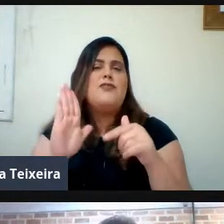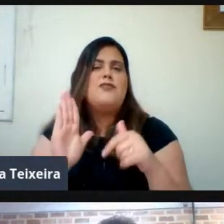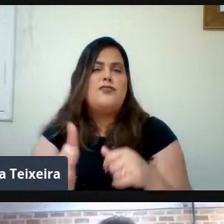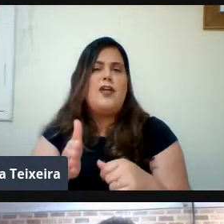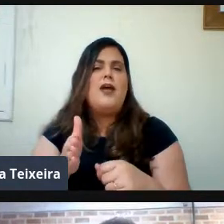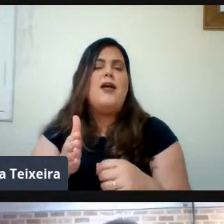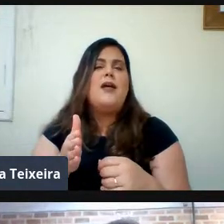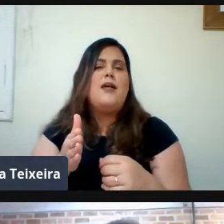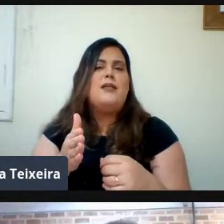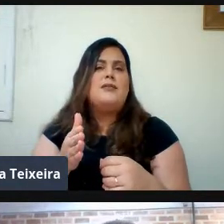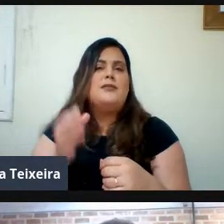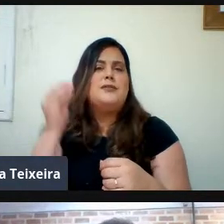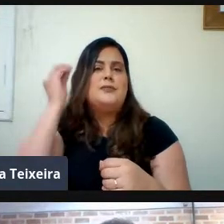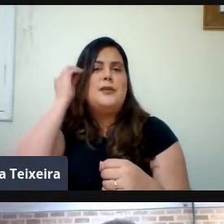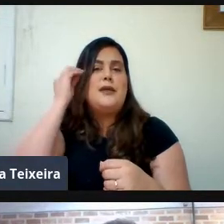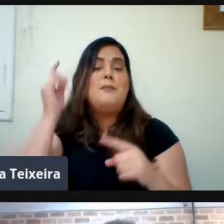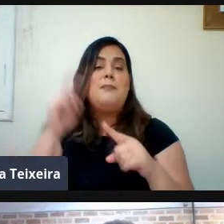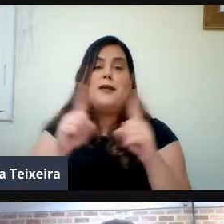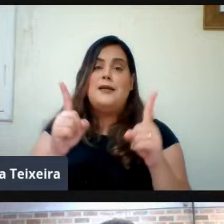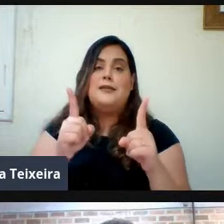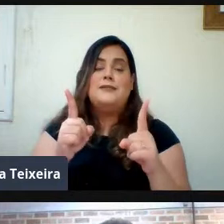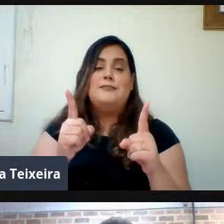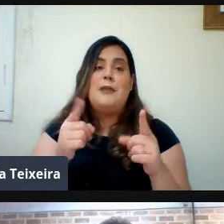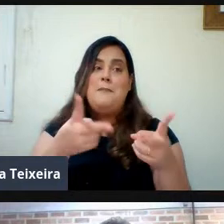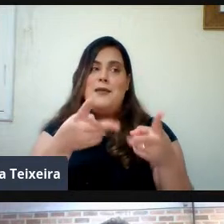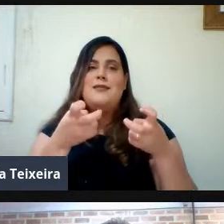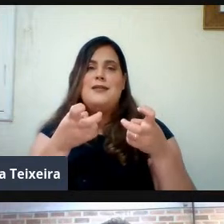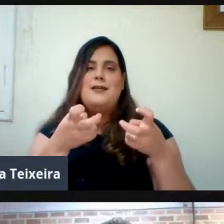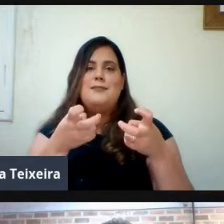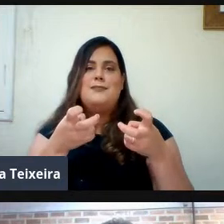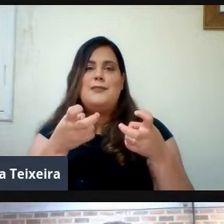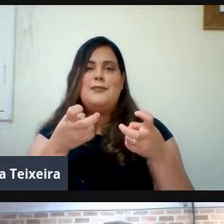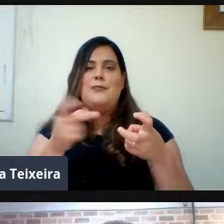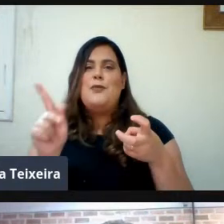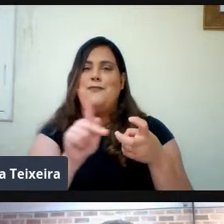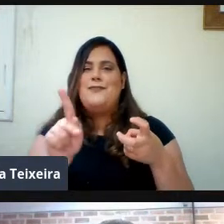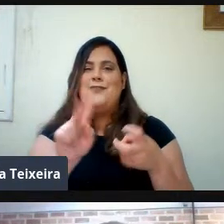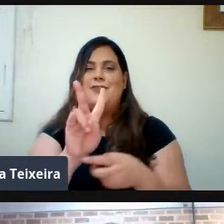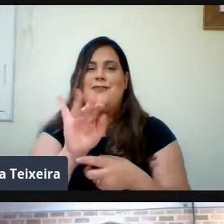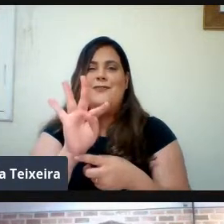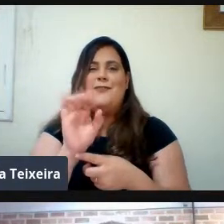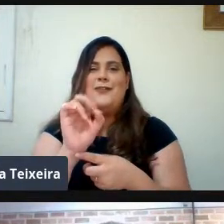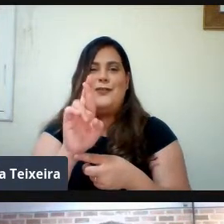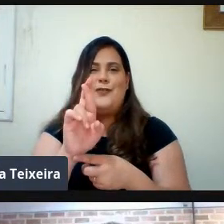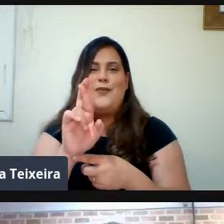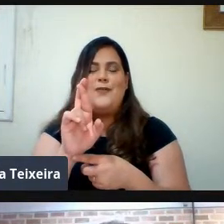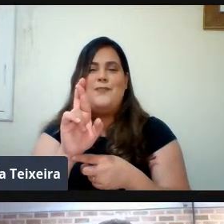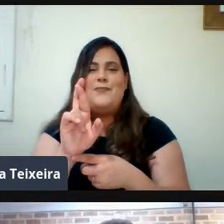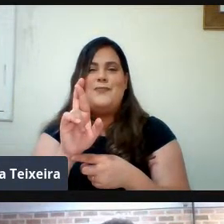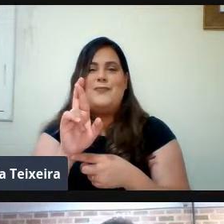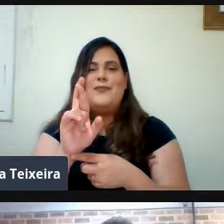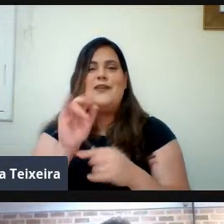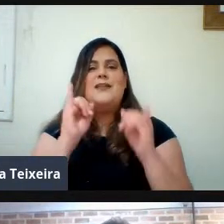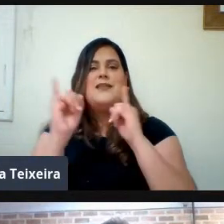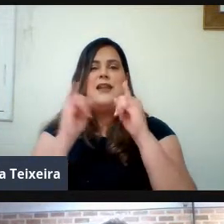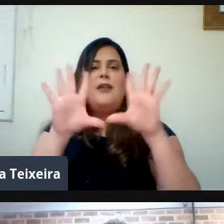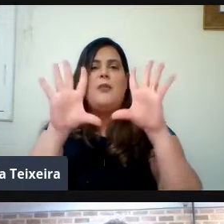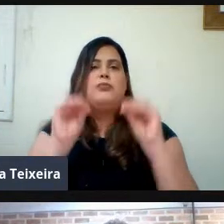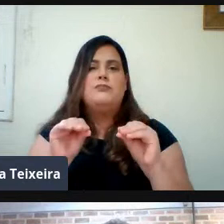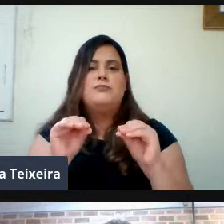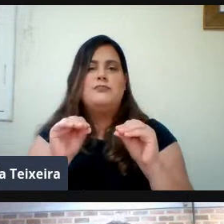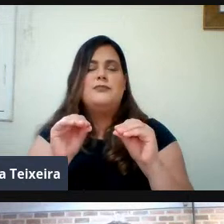Com O Professor Vitor Maia Nosso Coordenador Nosso Projeitor Uma Folha Da Internet Ele Saiu Da Nossa Sala Isso